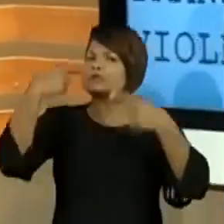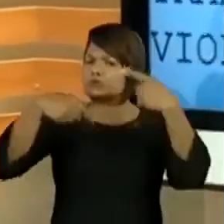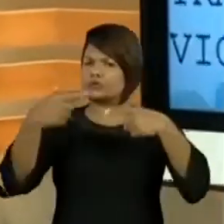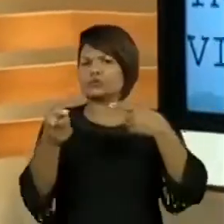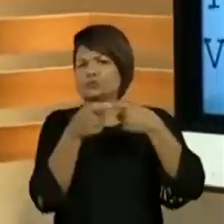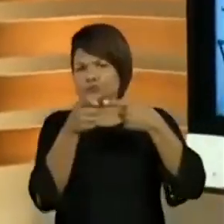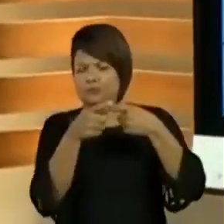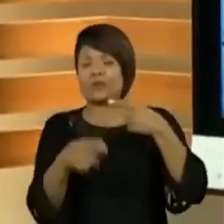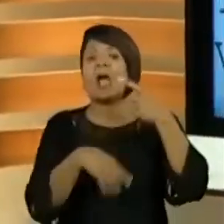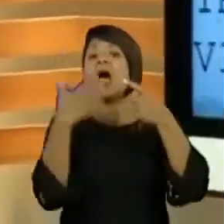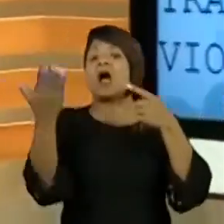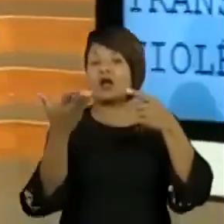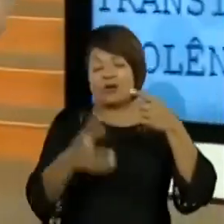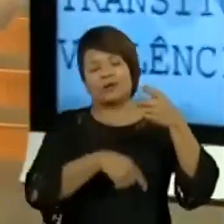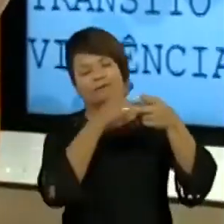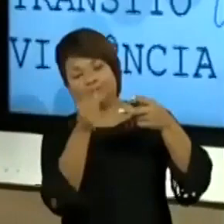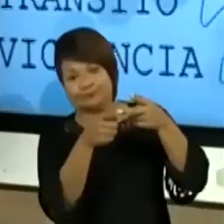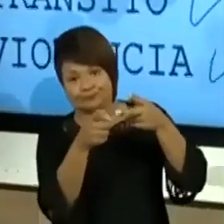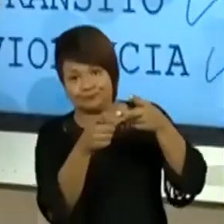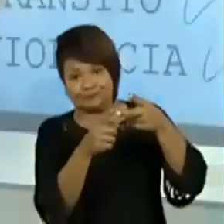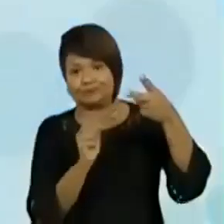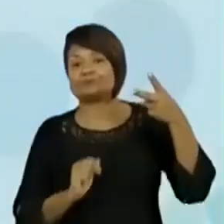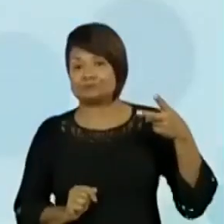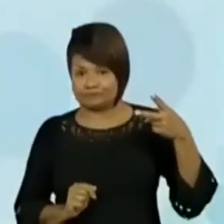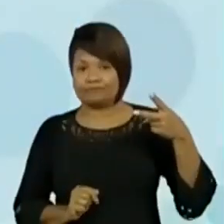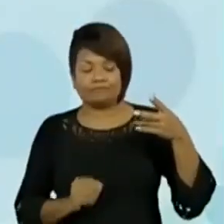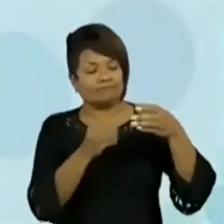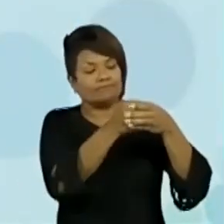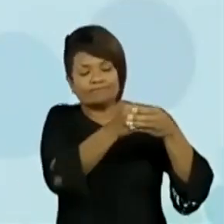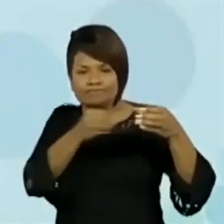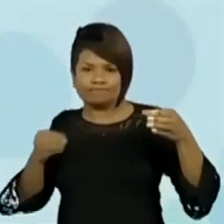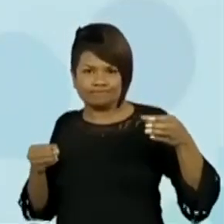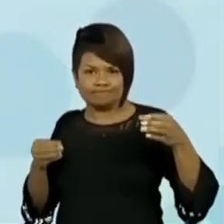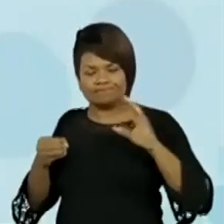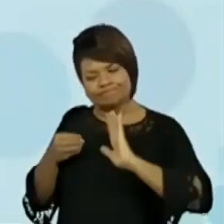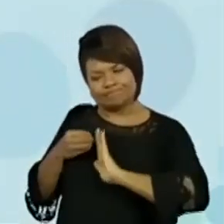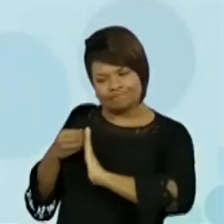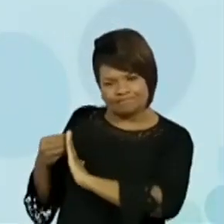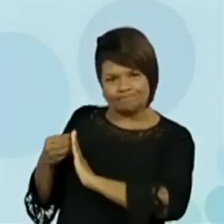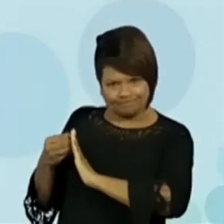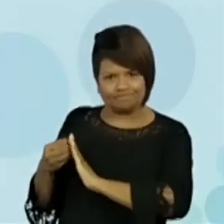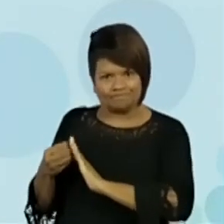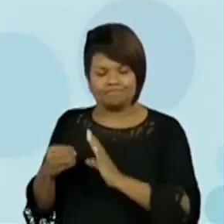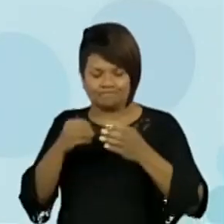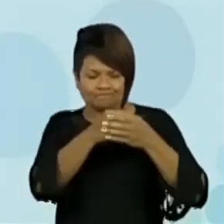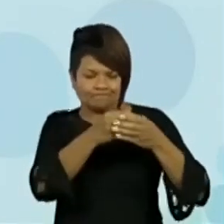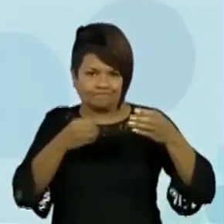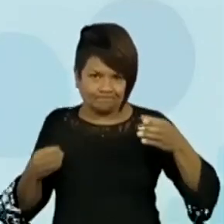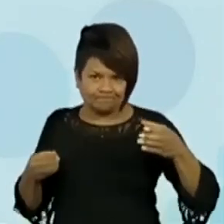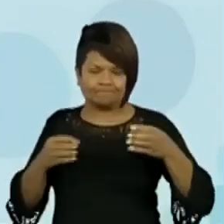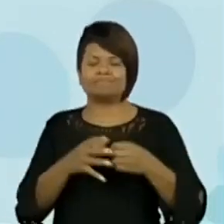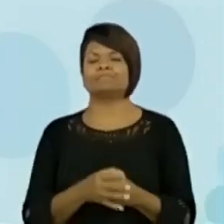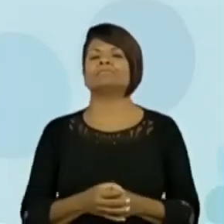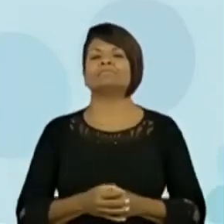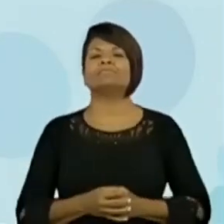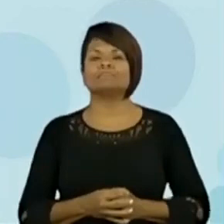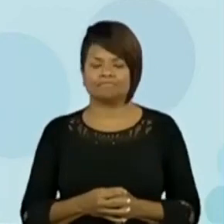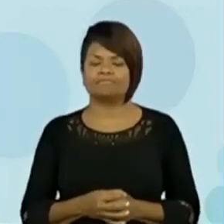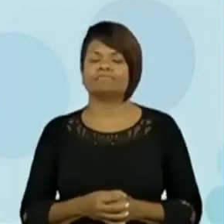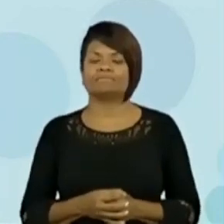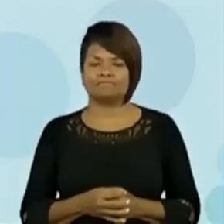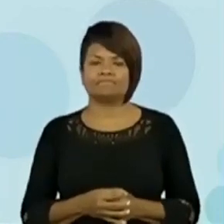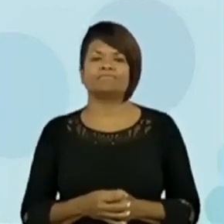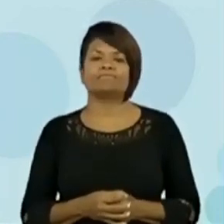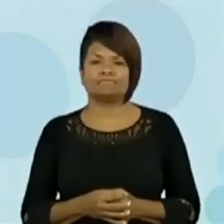Vamos discutir agora a segregação. Hum, isso aqui é muito triste. Muito,